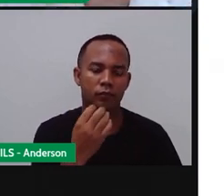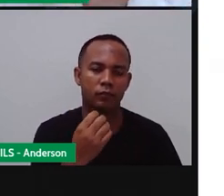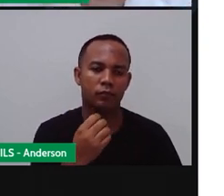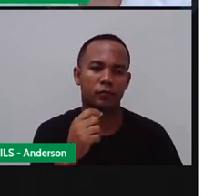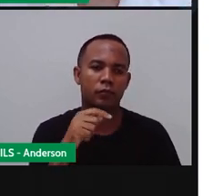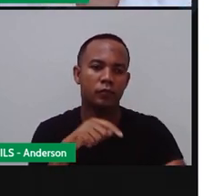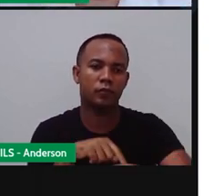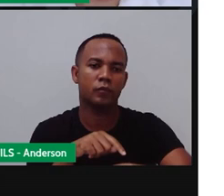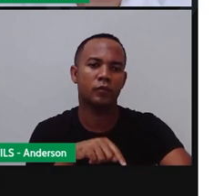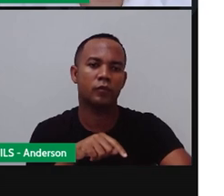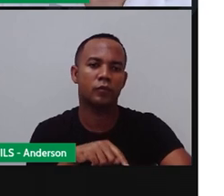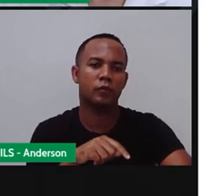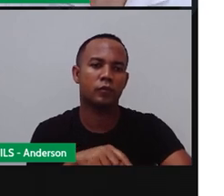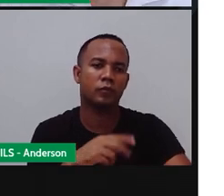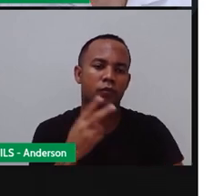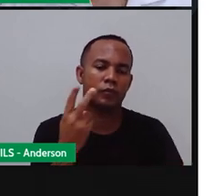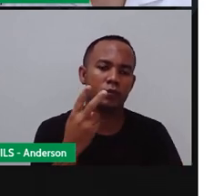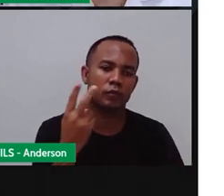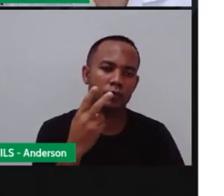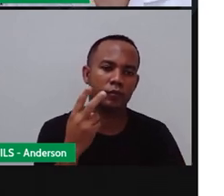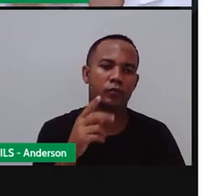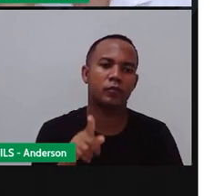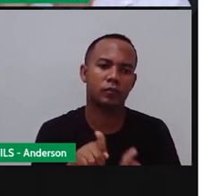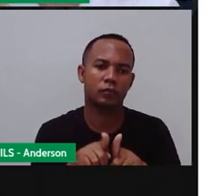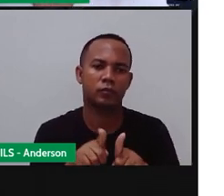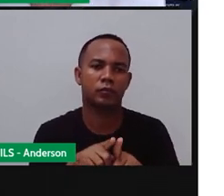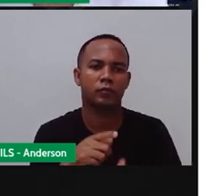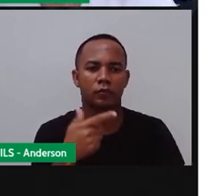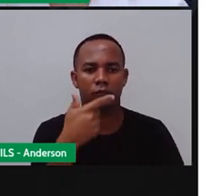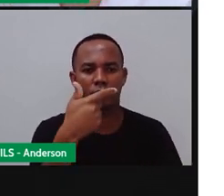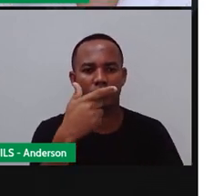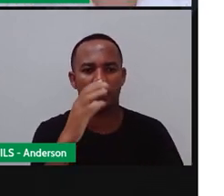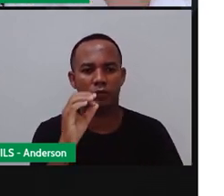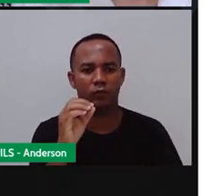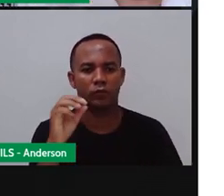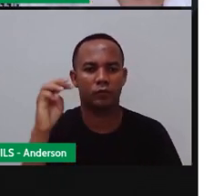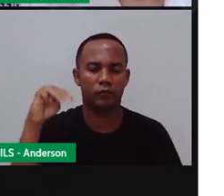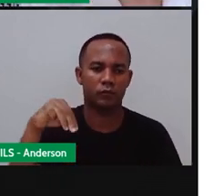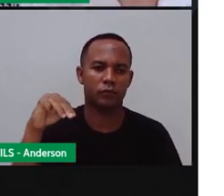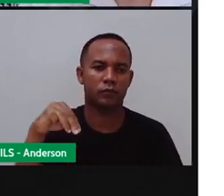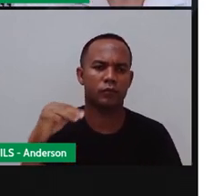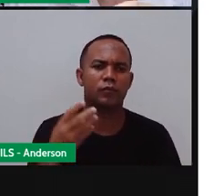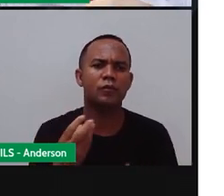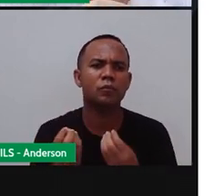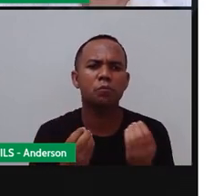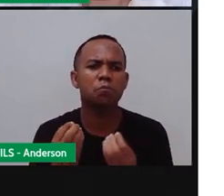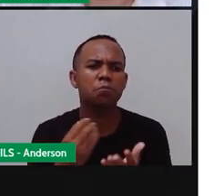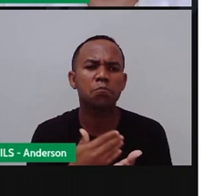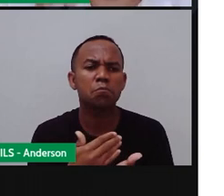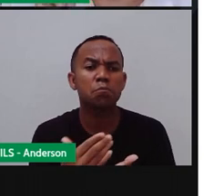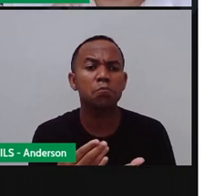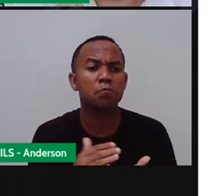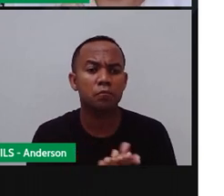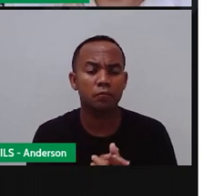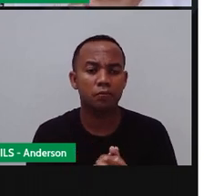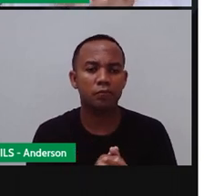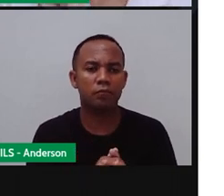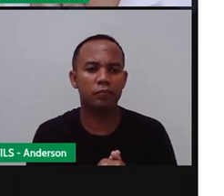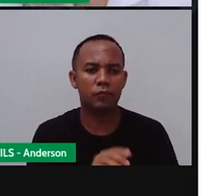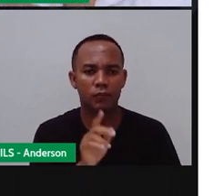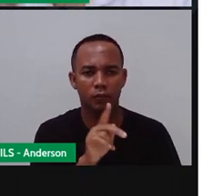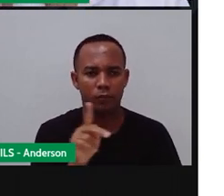duas horas e vinte minutos. Ó, Pro, como assim esses vinte minutos surgiram aí? A Pro pegou